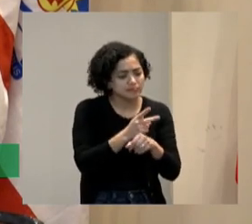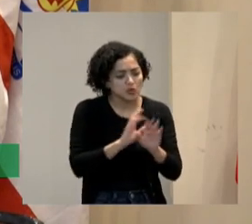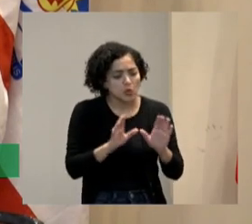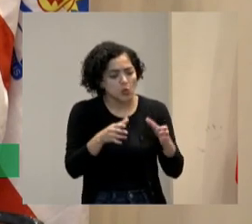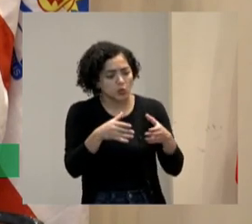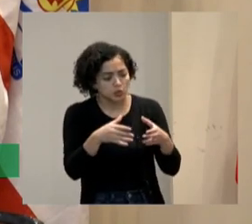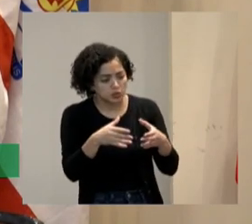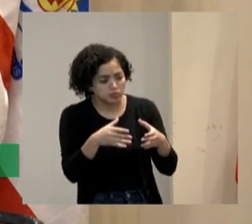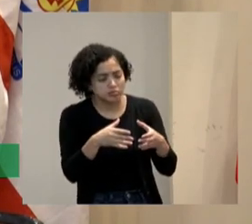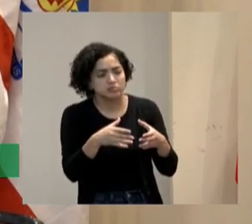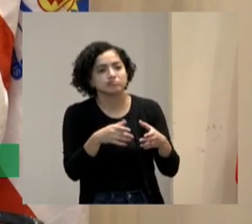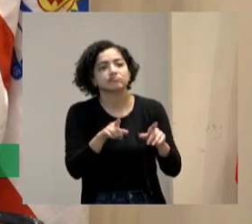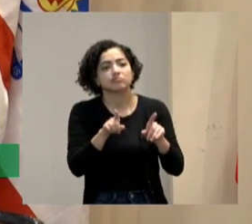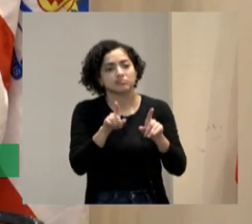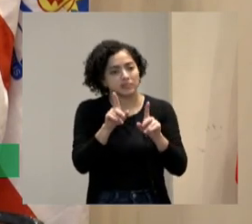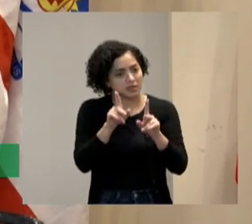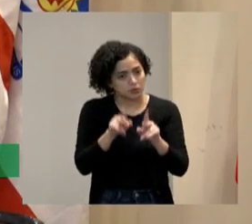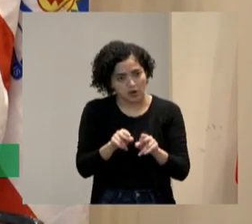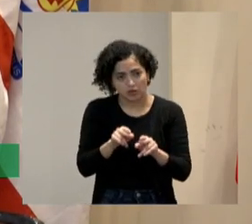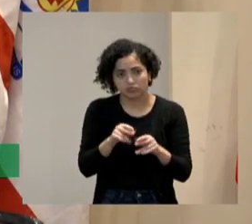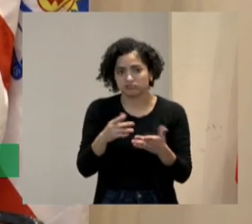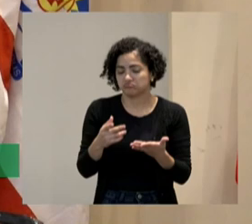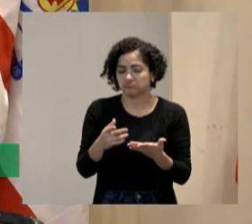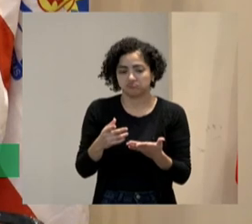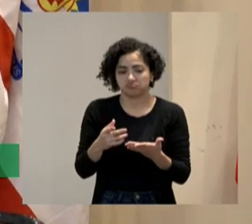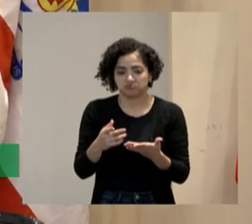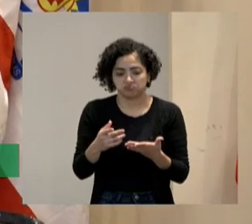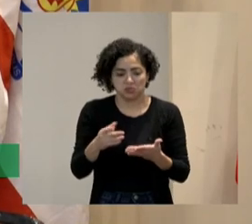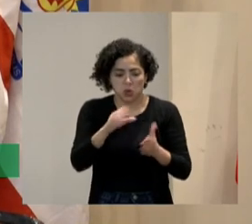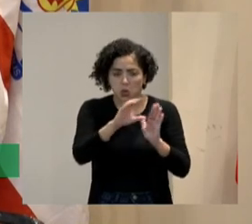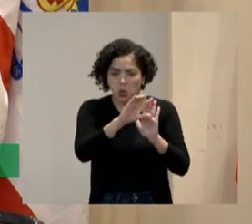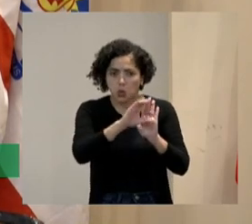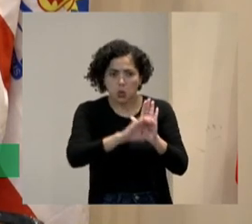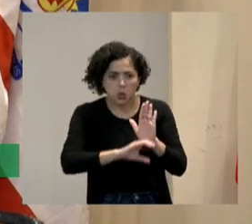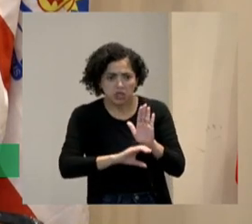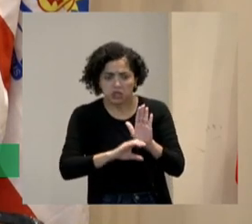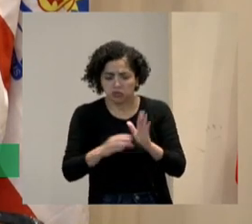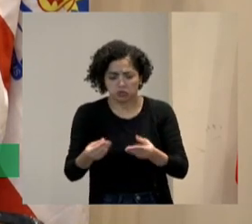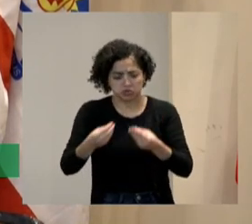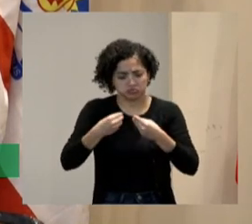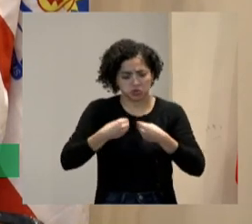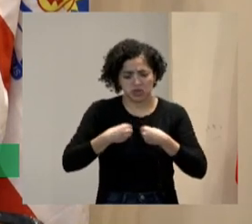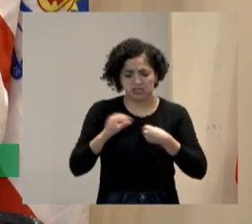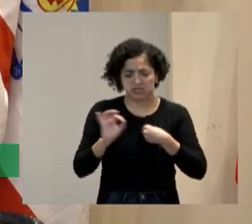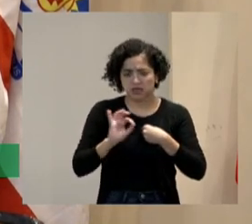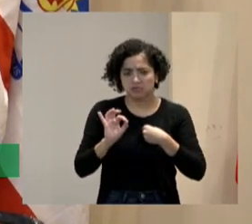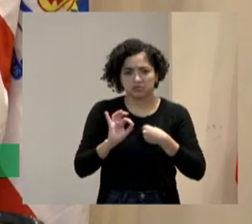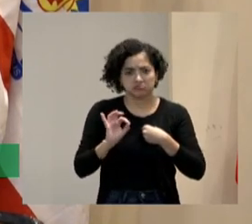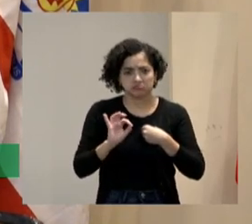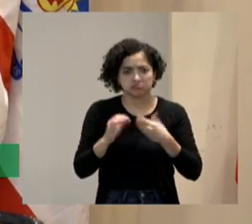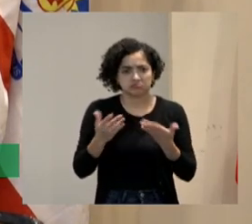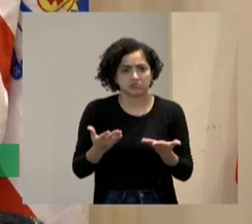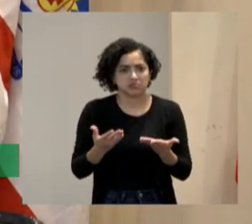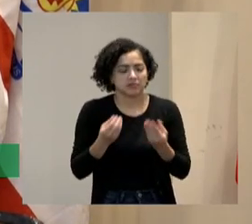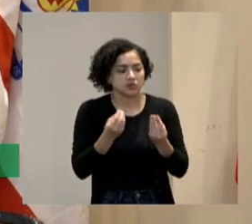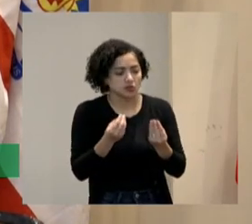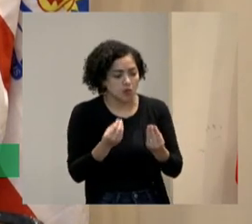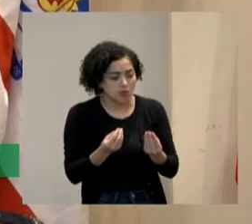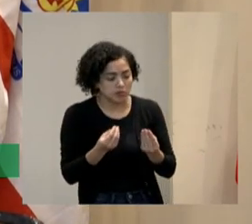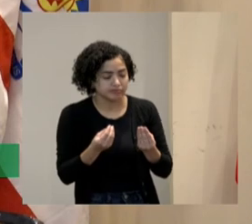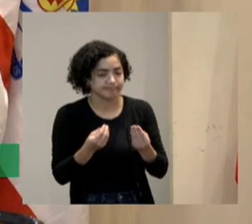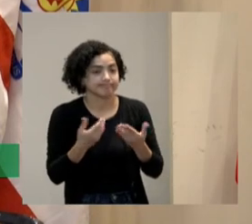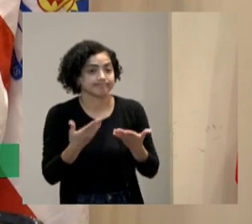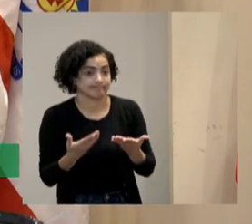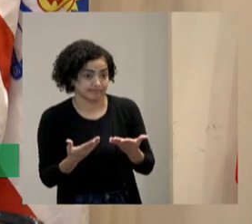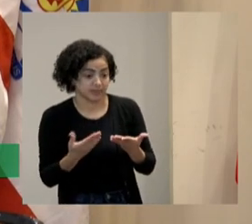A mesma resposta. Não, a gente não recebe currículo. Falei, mas não pode ser. Aí eu abri uma vaga